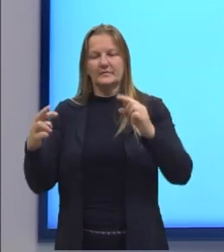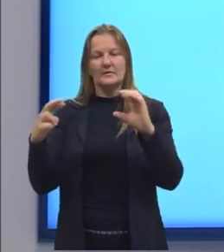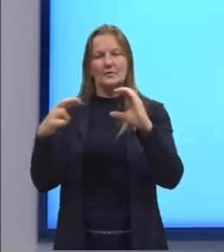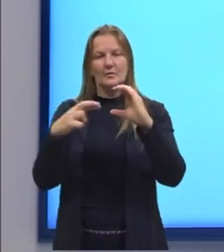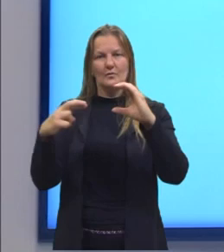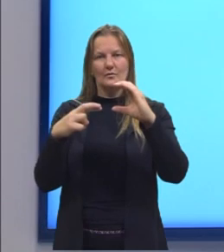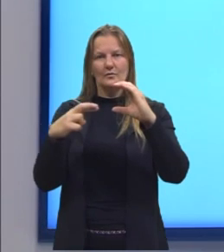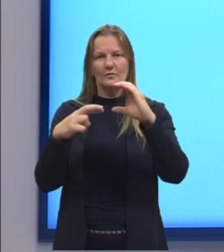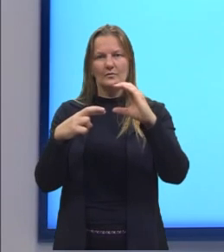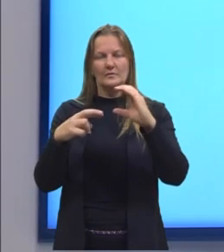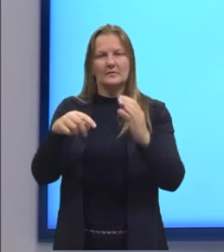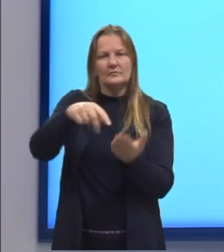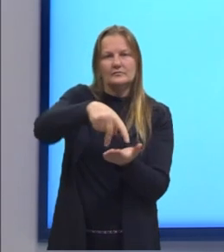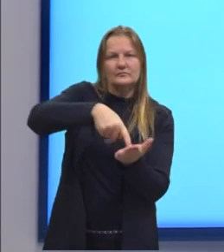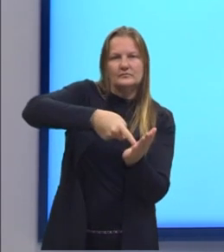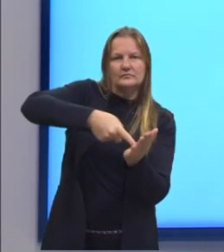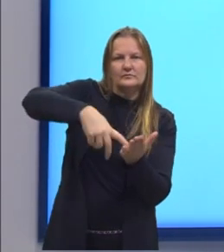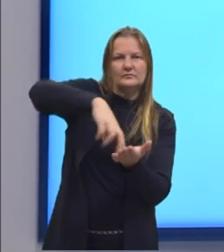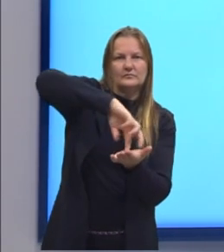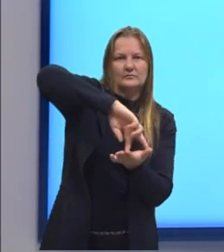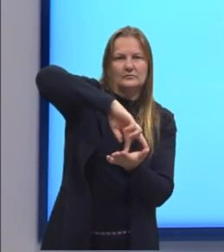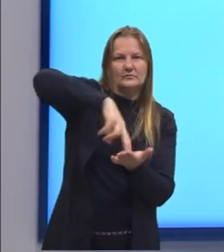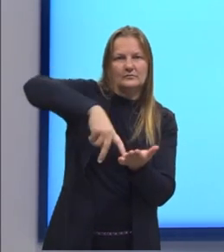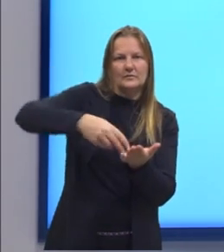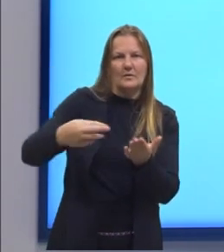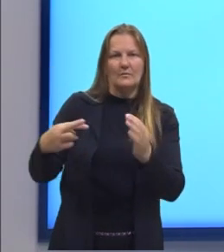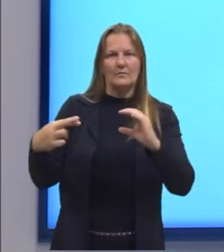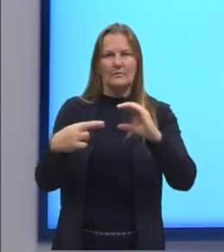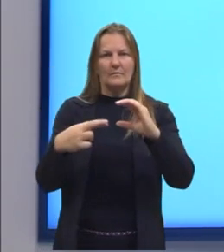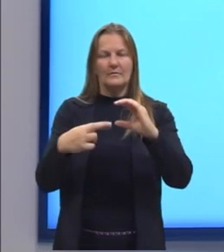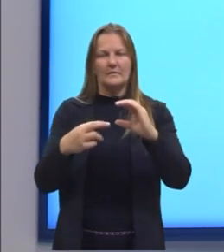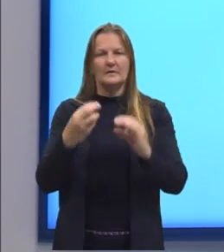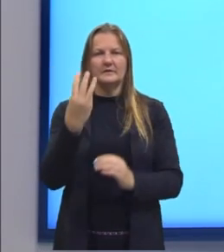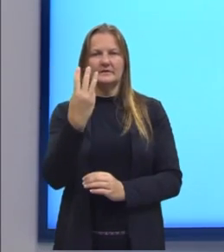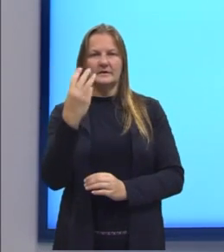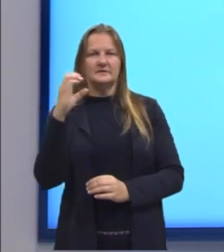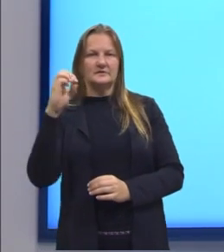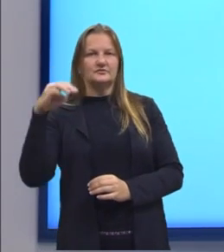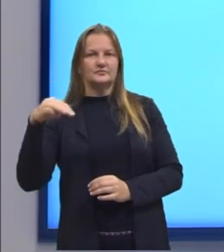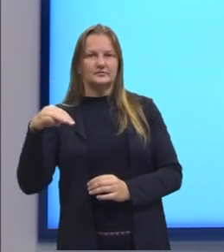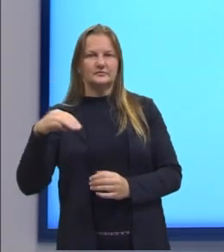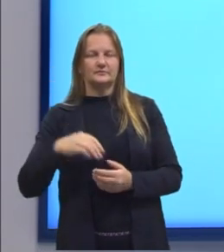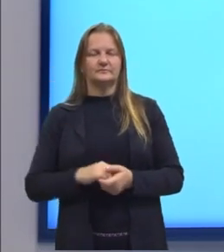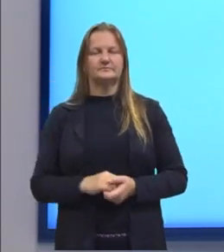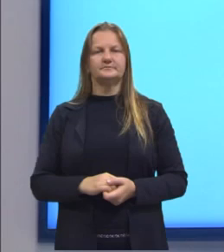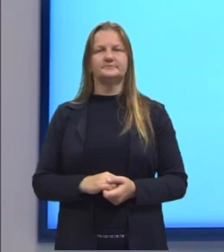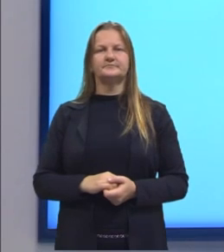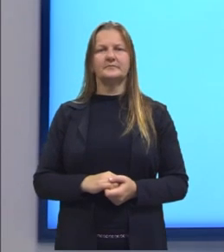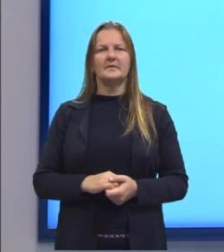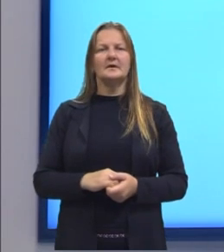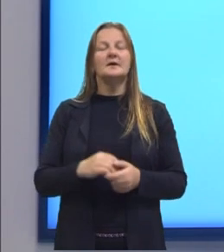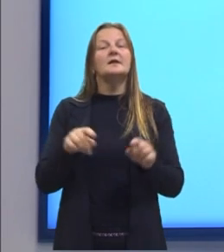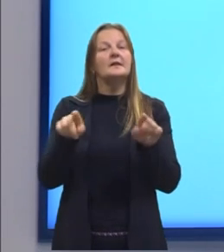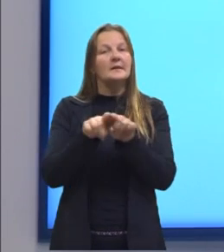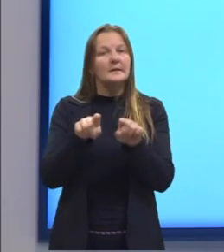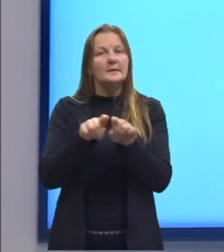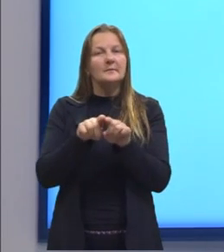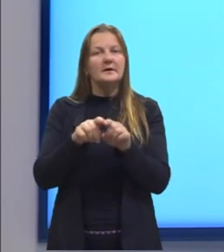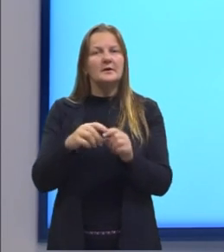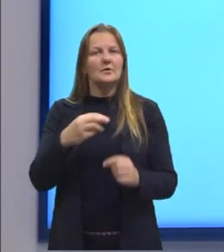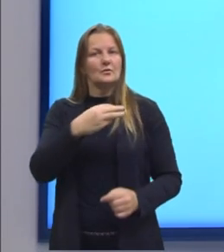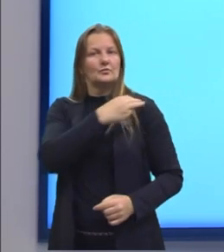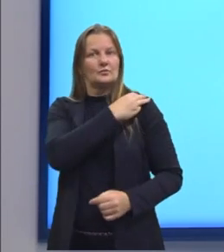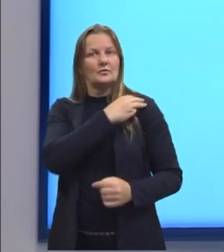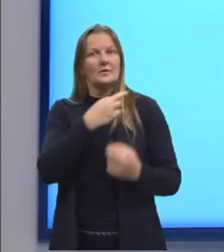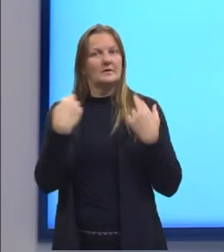da seção circular de corte seja de pelo menos 3 centímetros. Por outro lado, o chefe